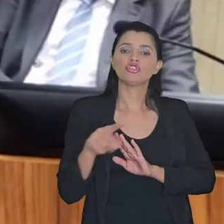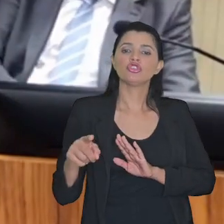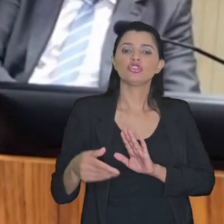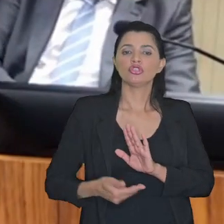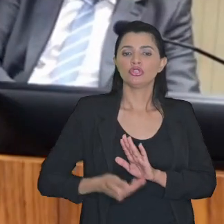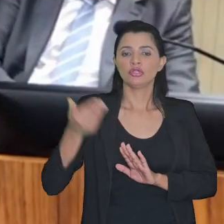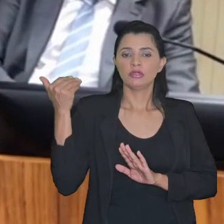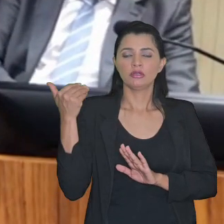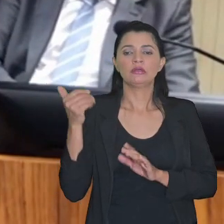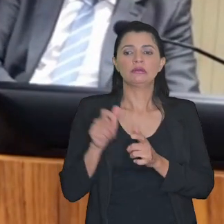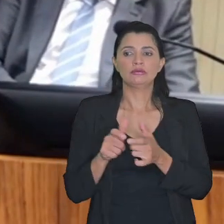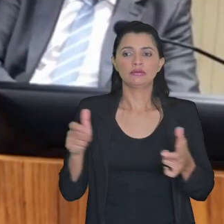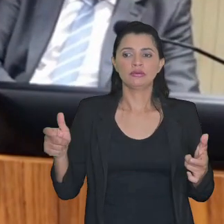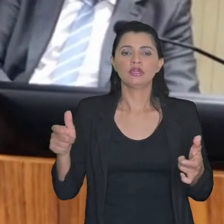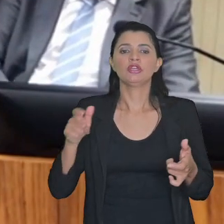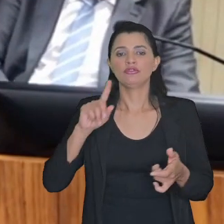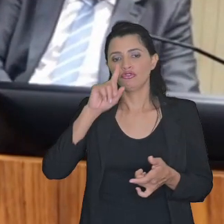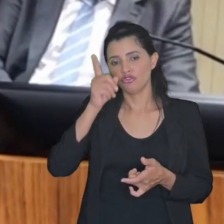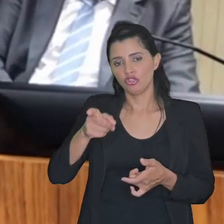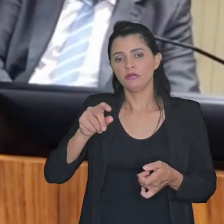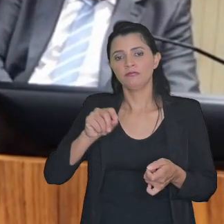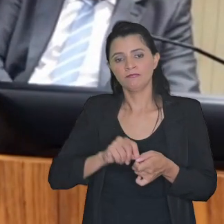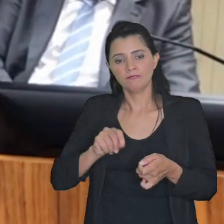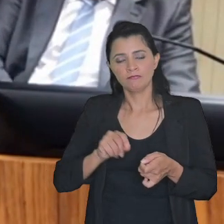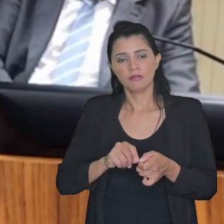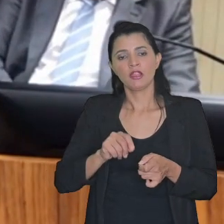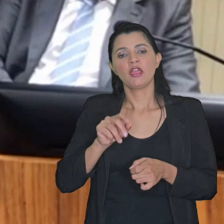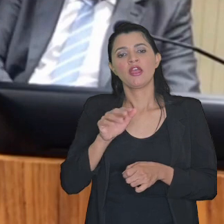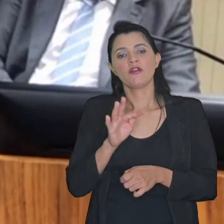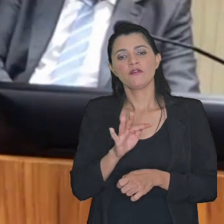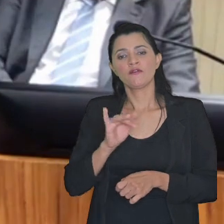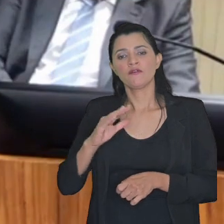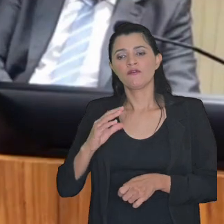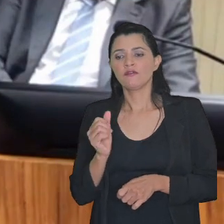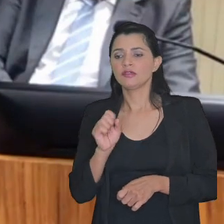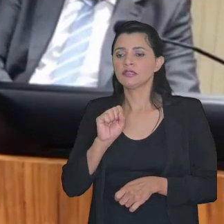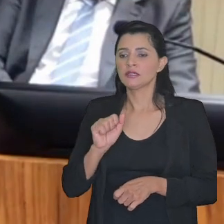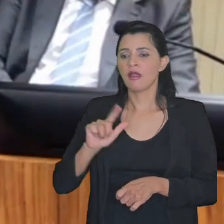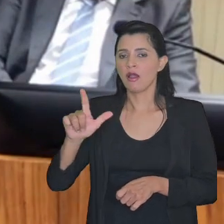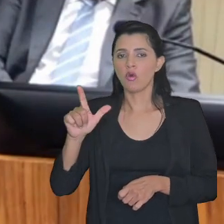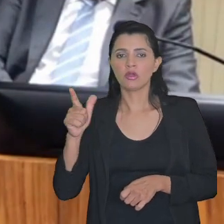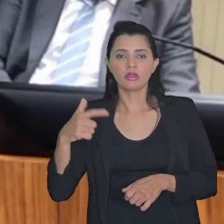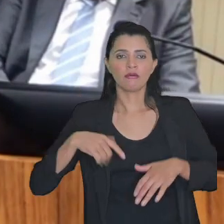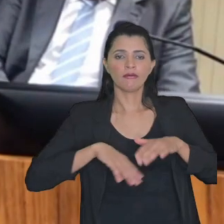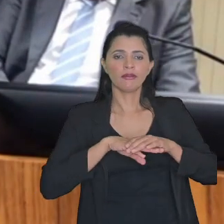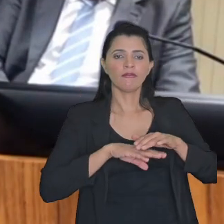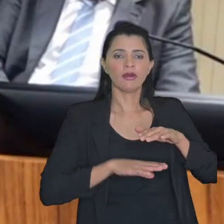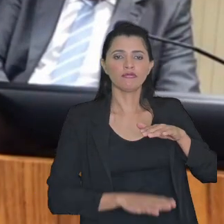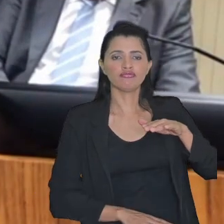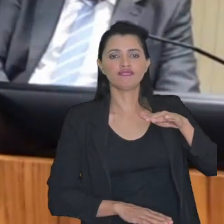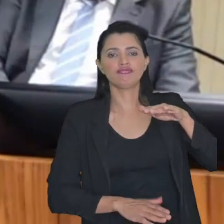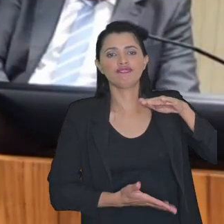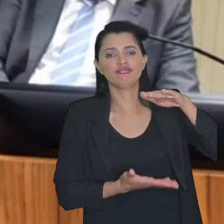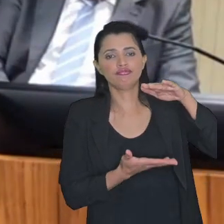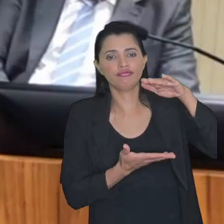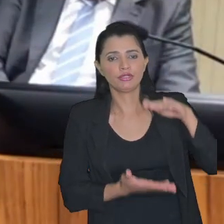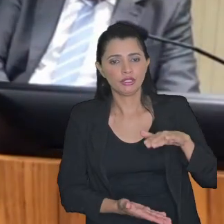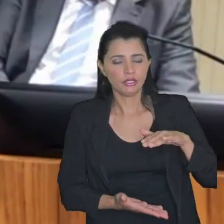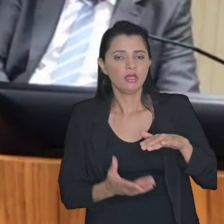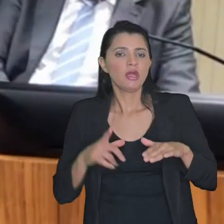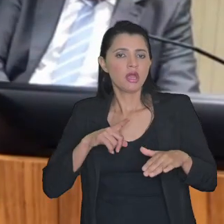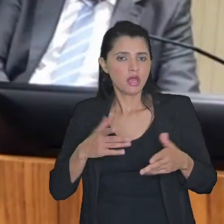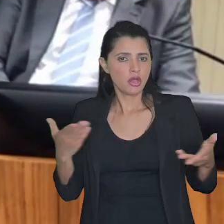de extinção massiva de execuções fiscais que se encontram arquivadas nós estamos entrando agora numa